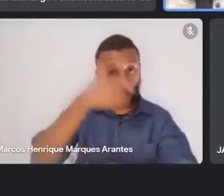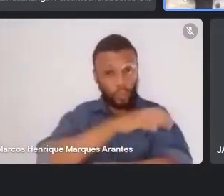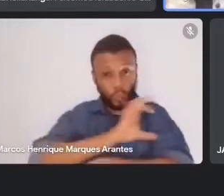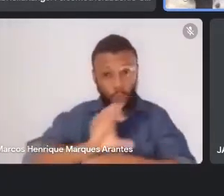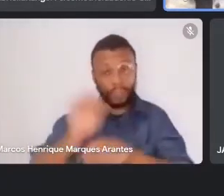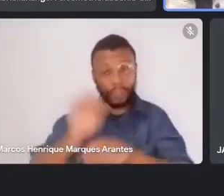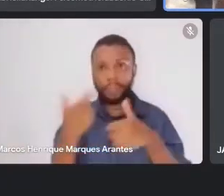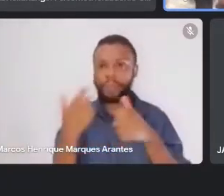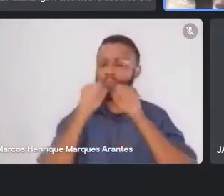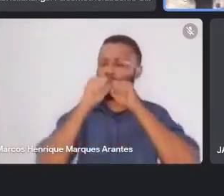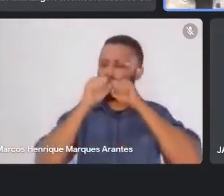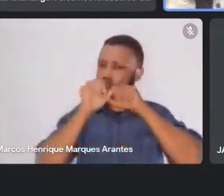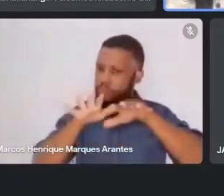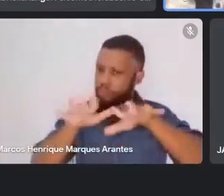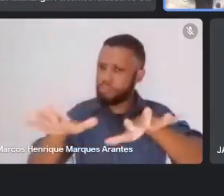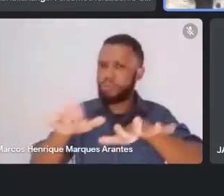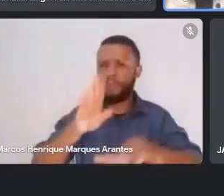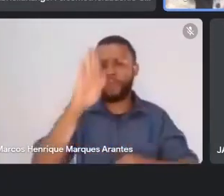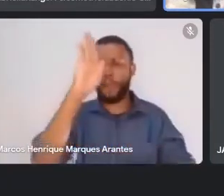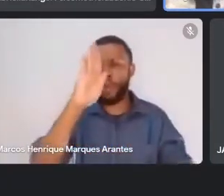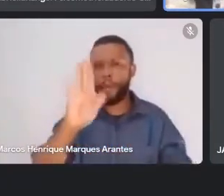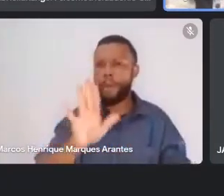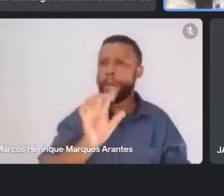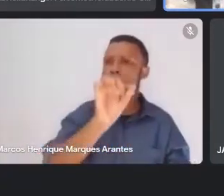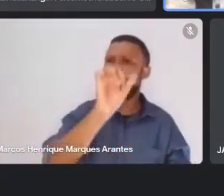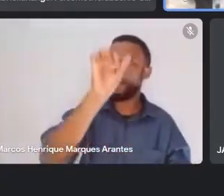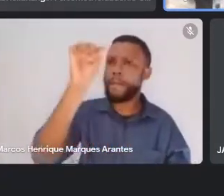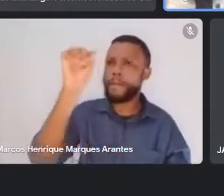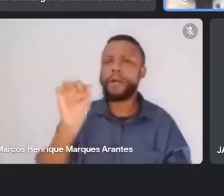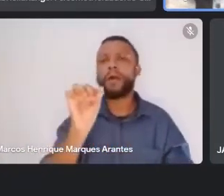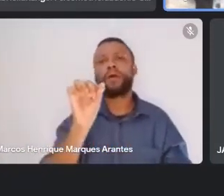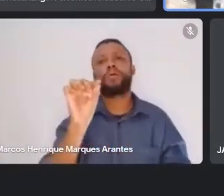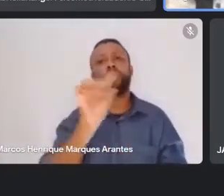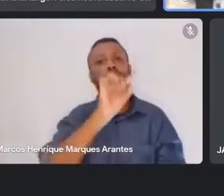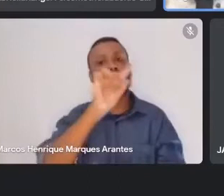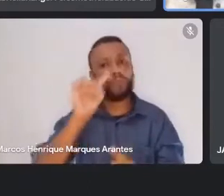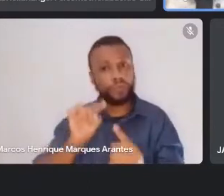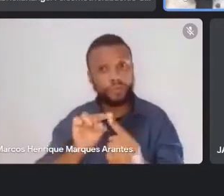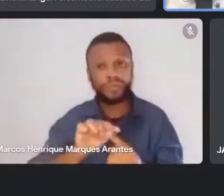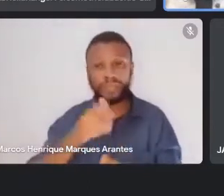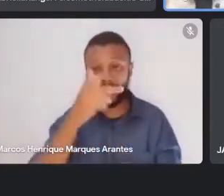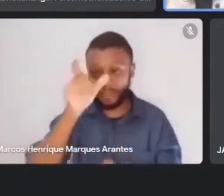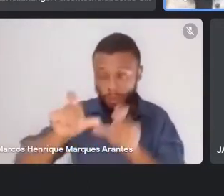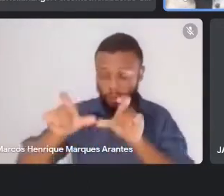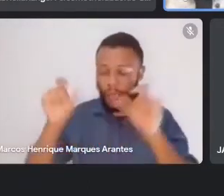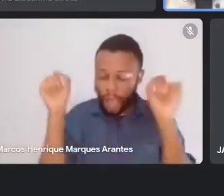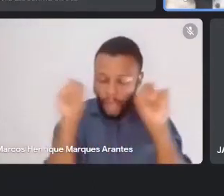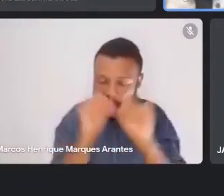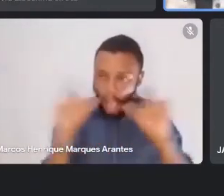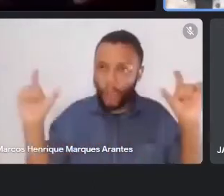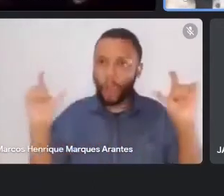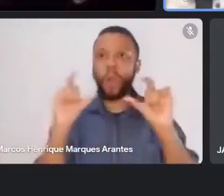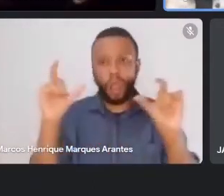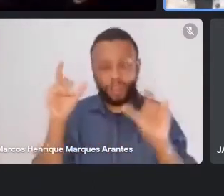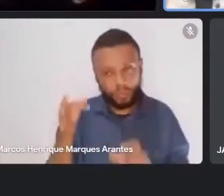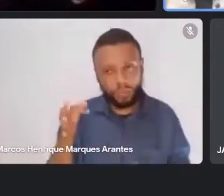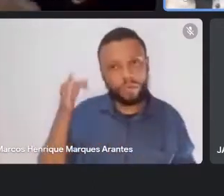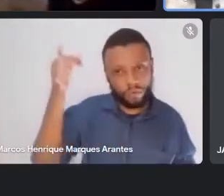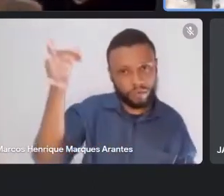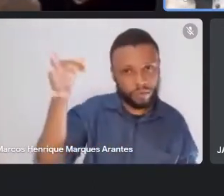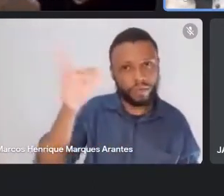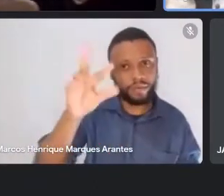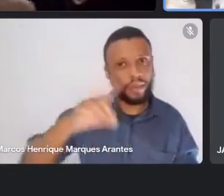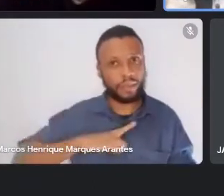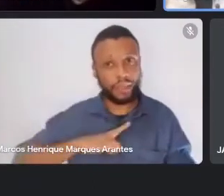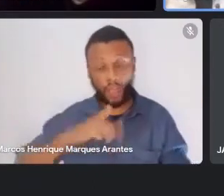pelo Brasil afora e fazer com que as pessoas acordem para o que vem por aí. Eu acredito que o que vem